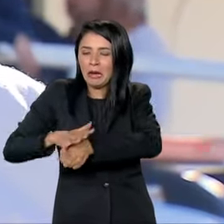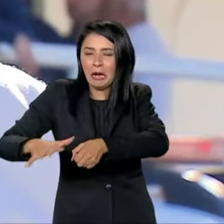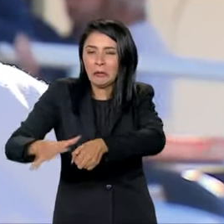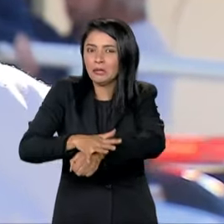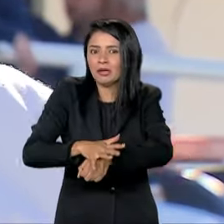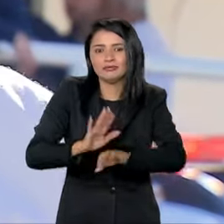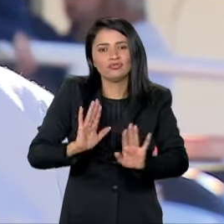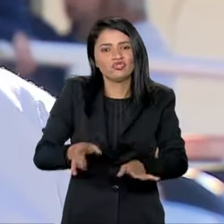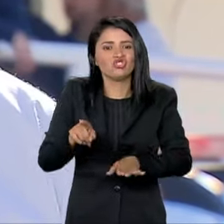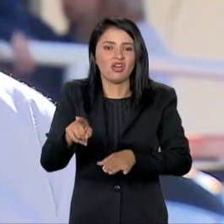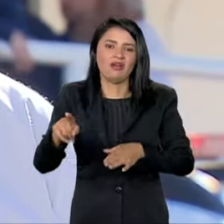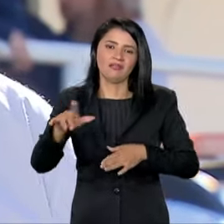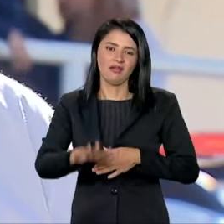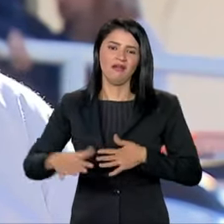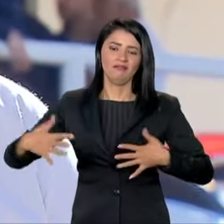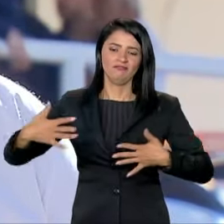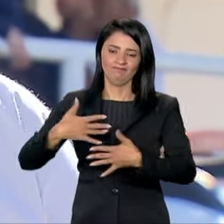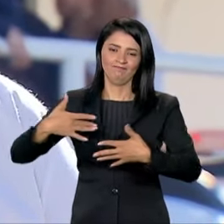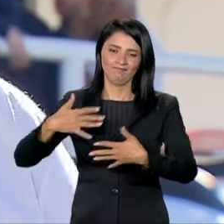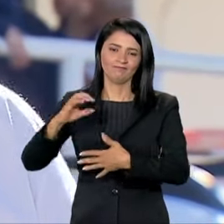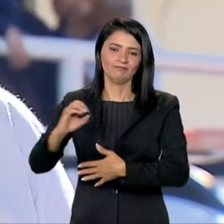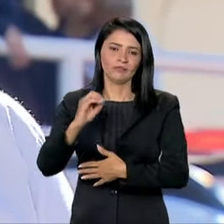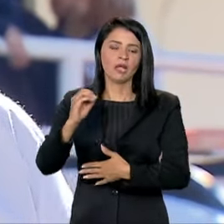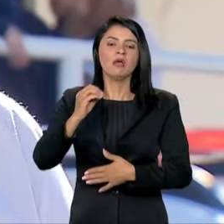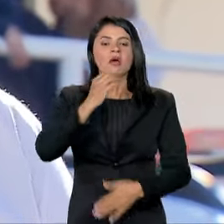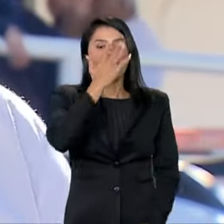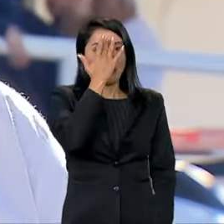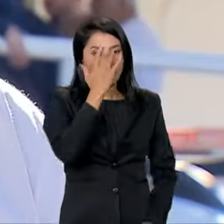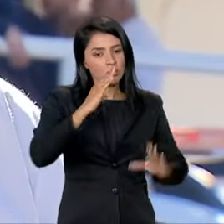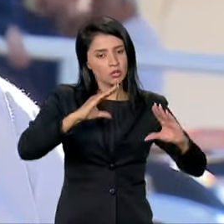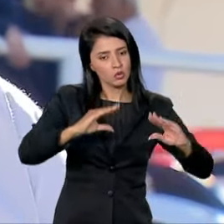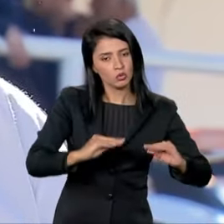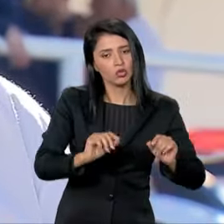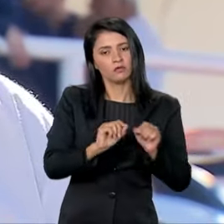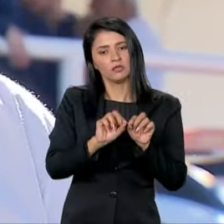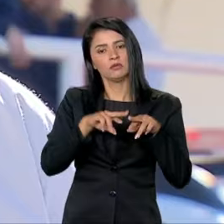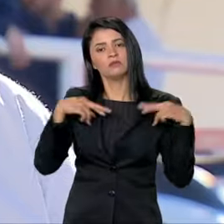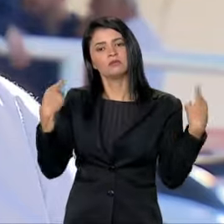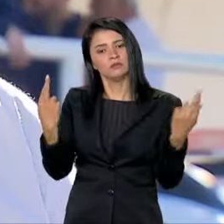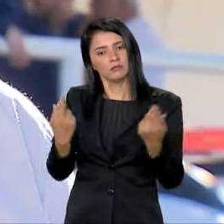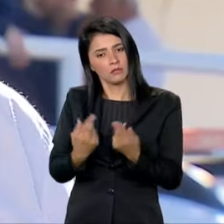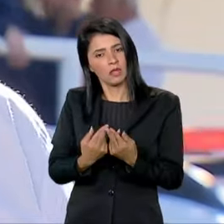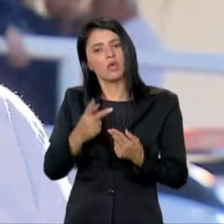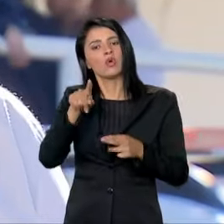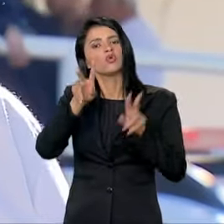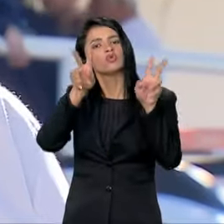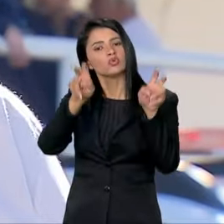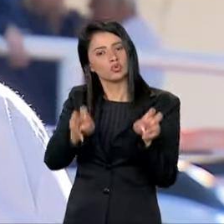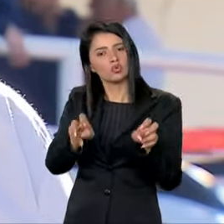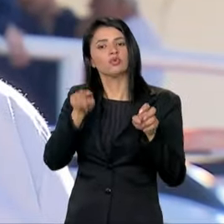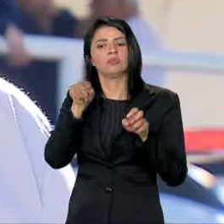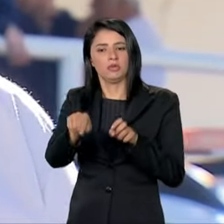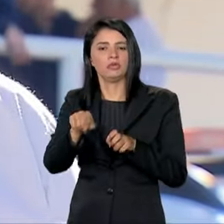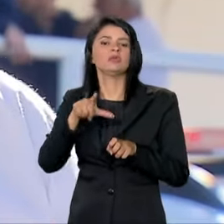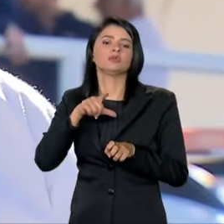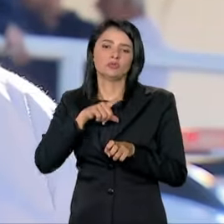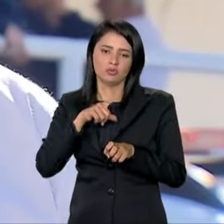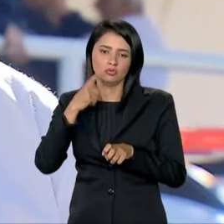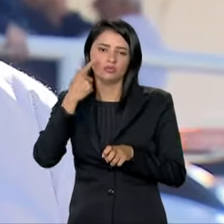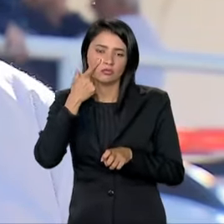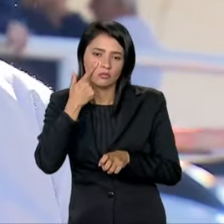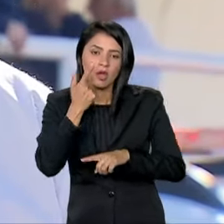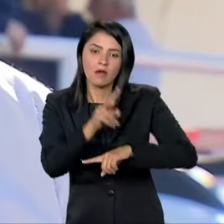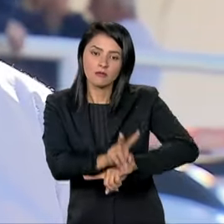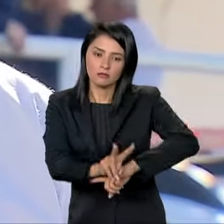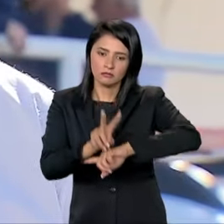comprometida na região metropolitana. E amanhã à noite nós faremos uma reunião, prefeito, exatamente sobre esse tema. As linhas de